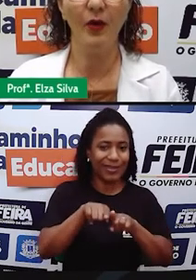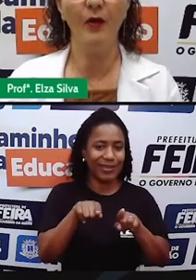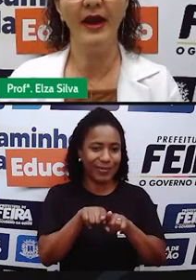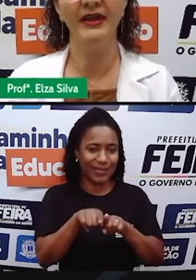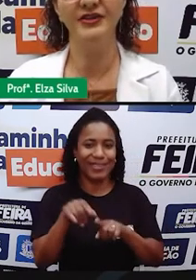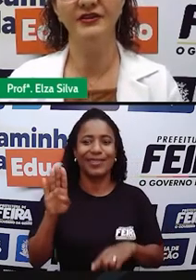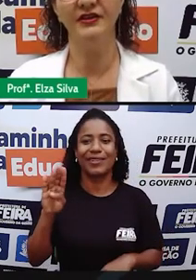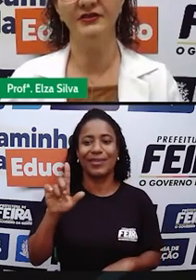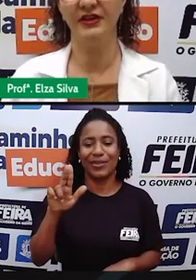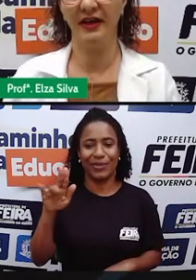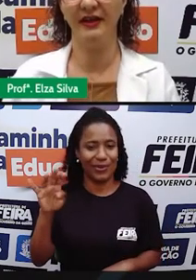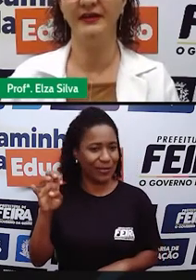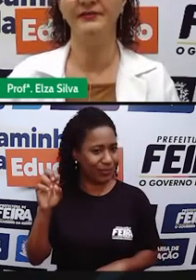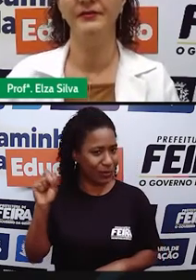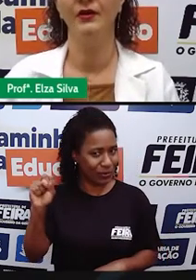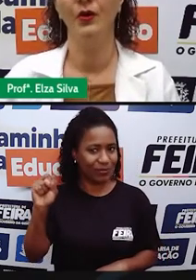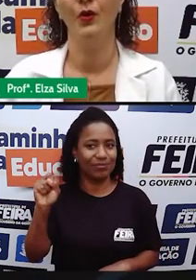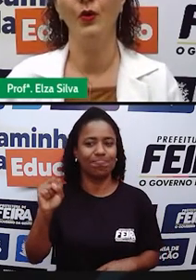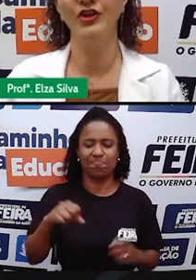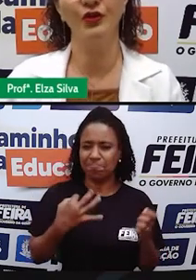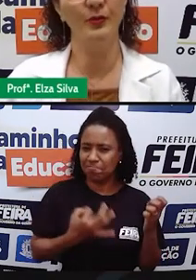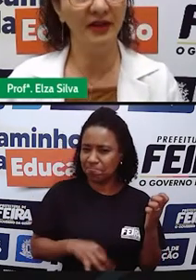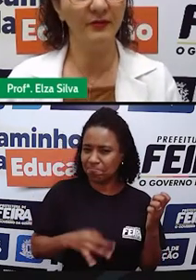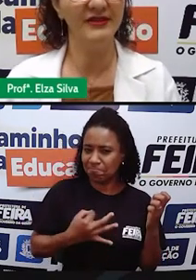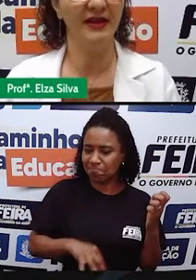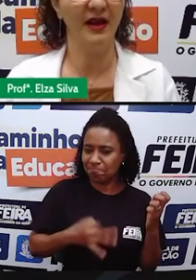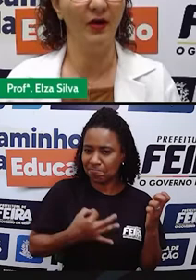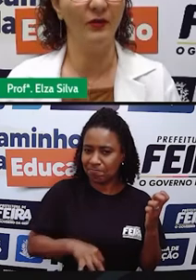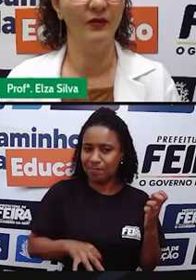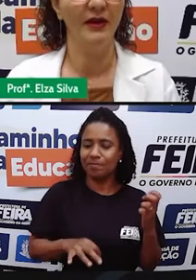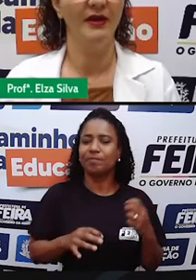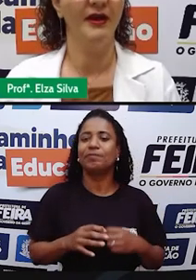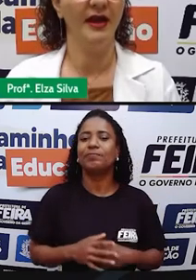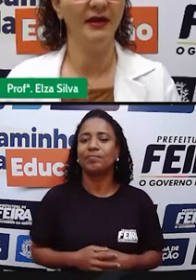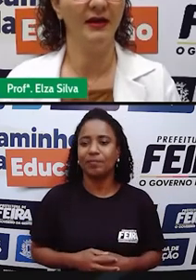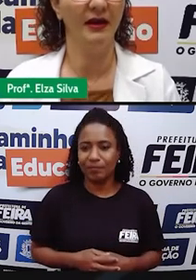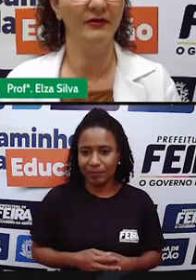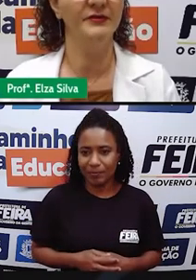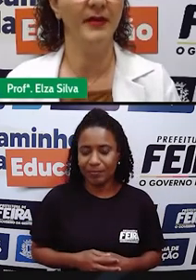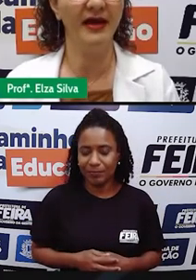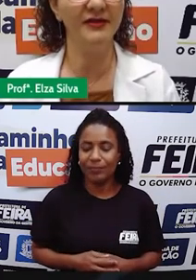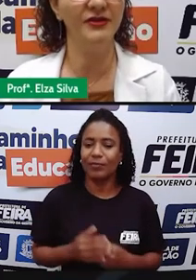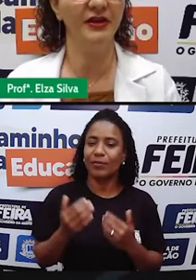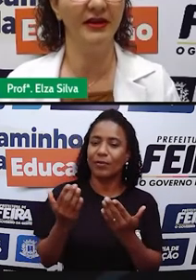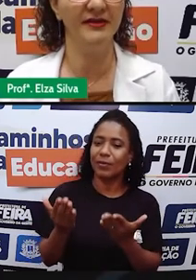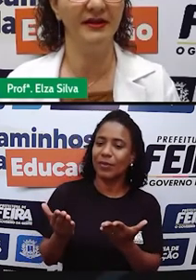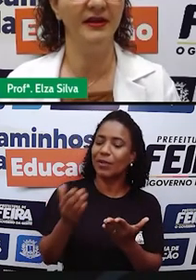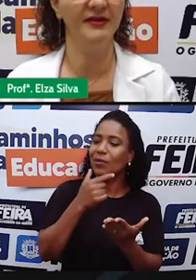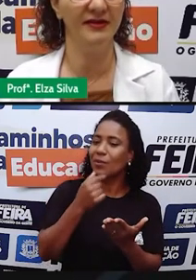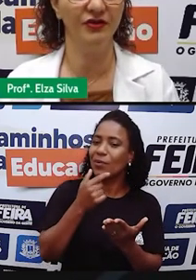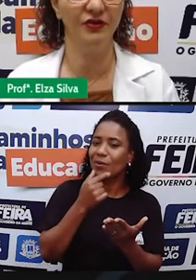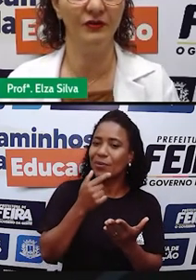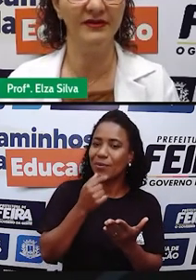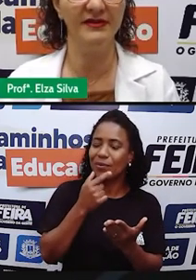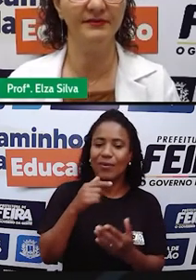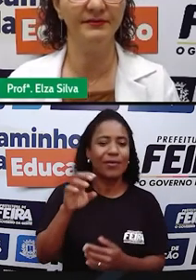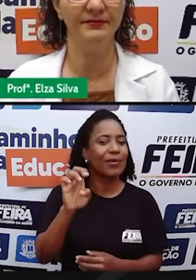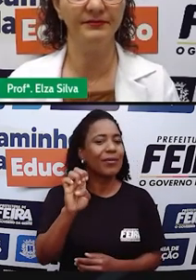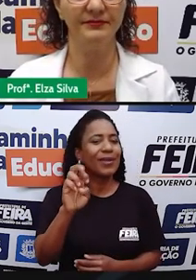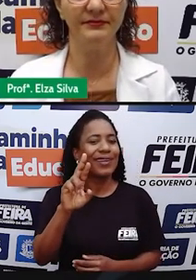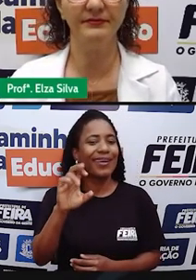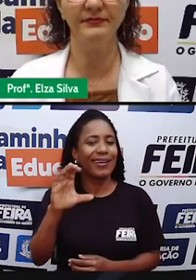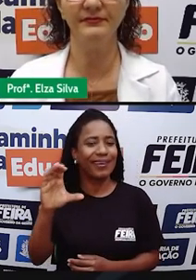E qual é, Tietchan Andréia, o instrumento musical que Eric Gales mais utiliza em seus shows?